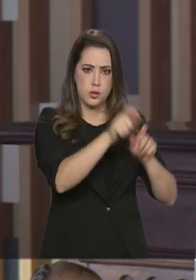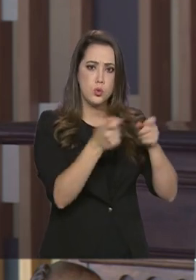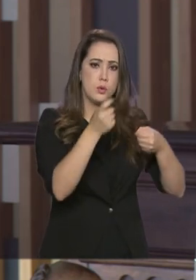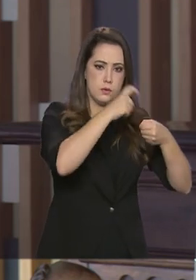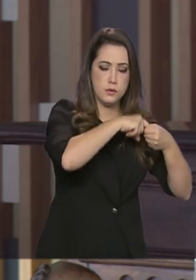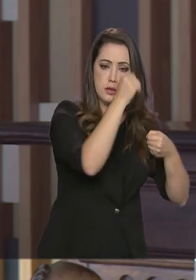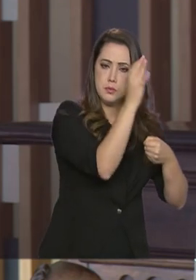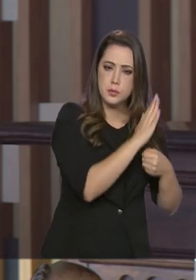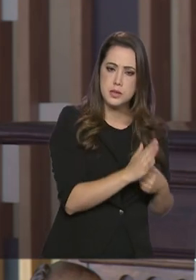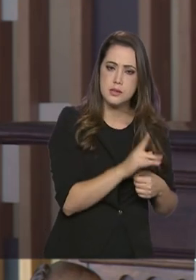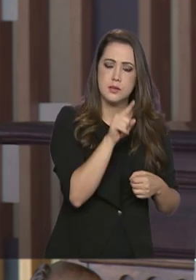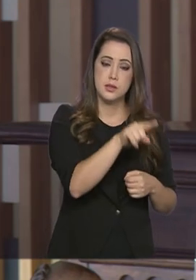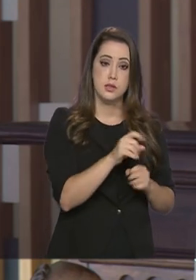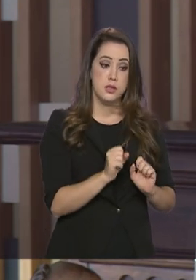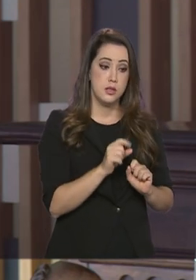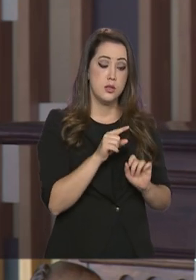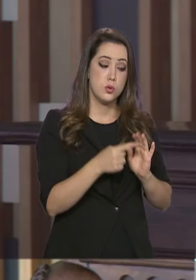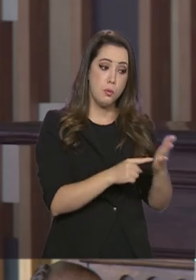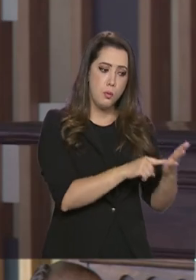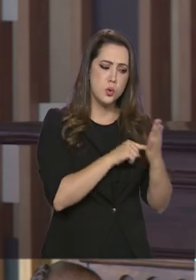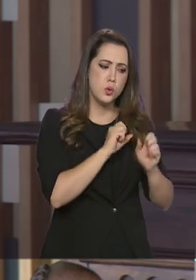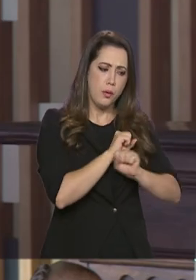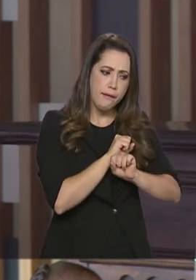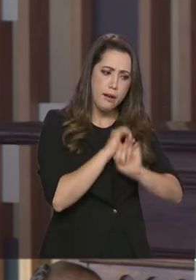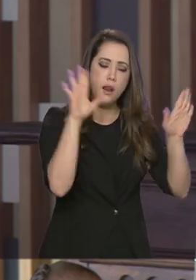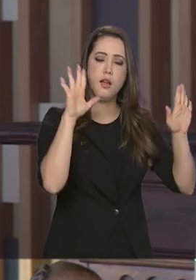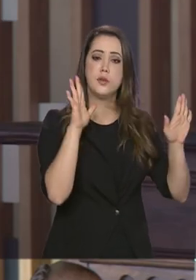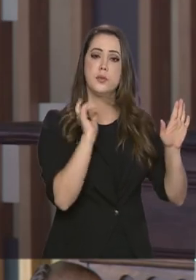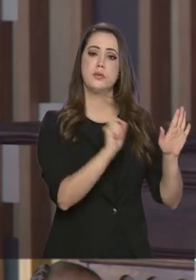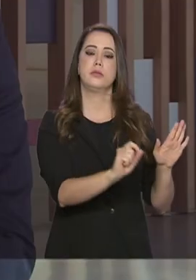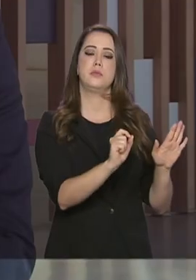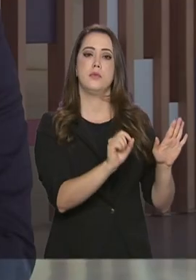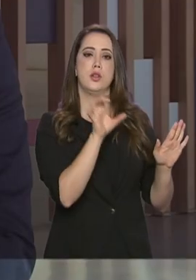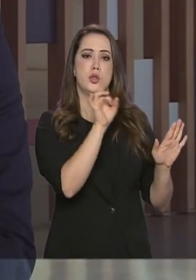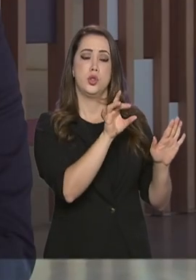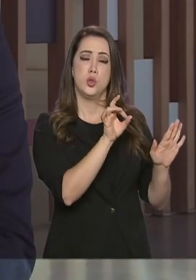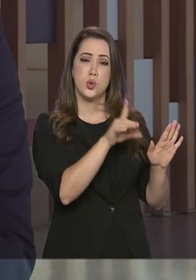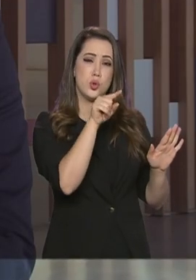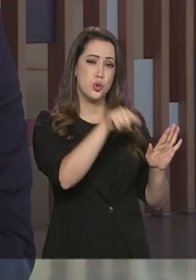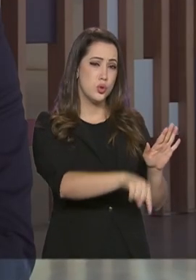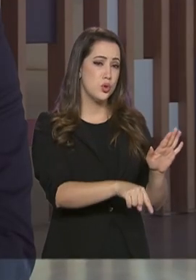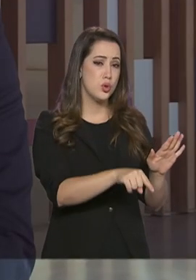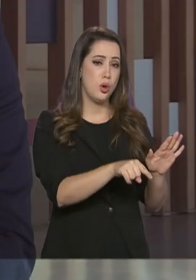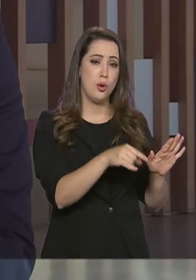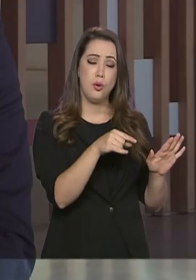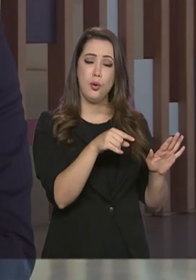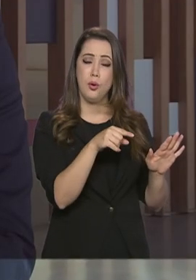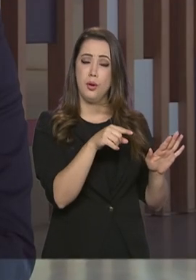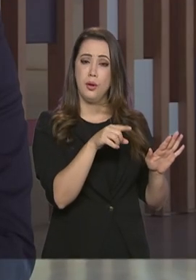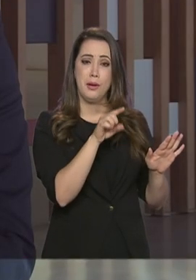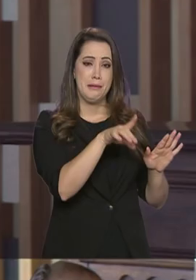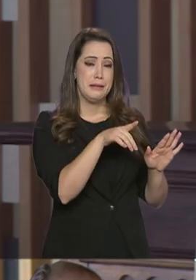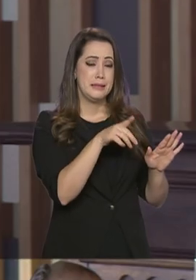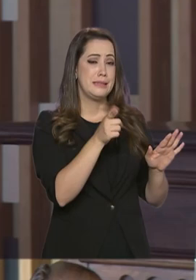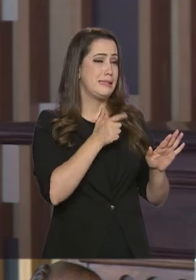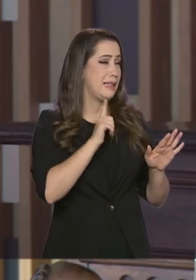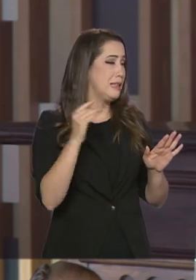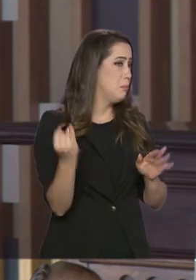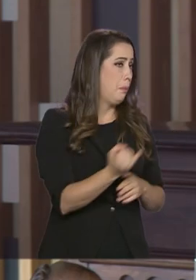Isso ficou muito claro que é algo que só esse tipo de presença no exterior pode fazer.